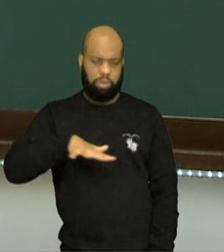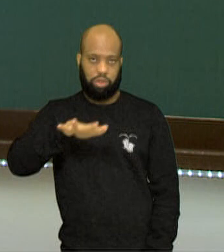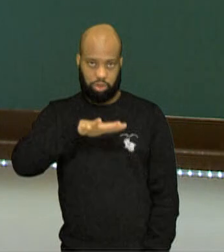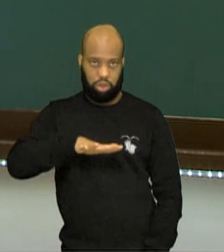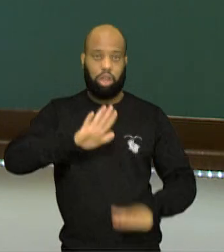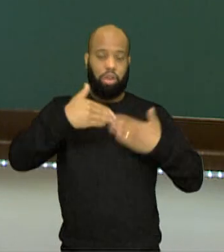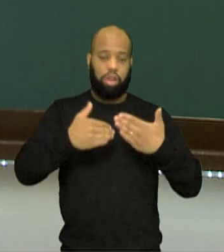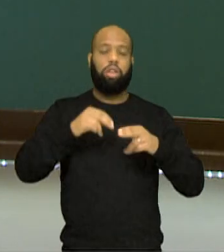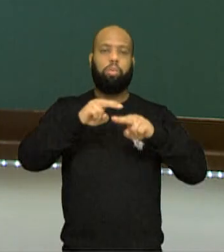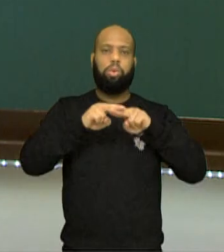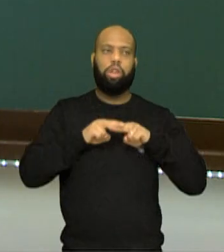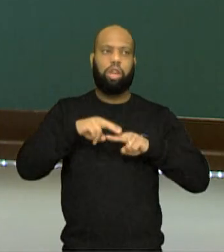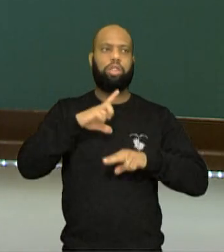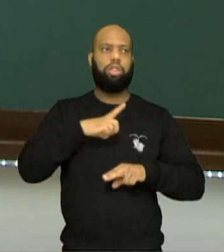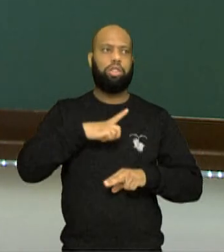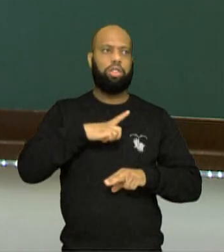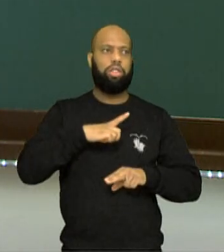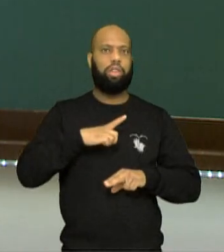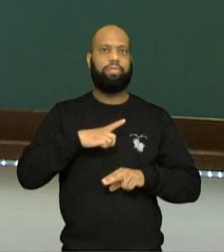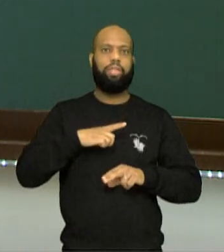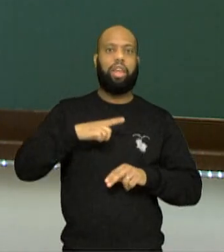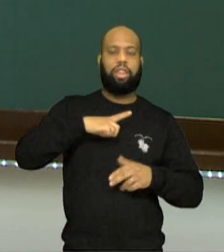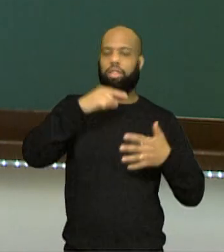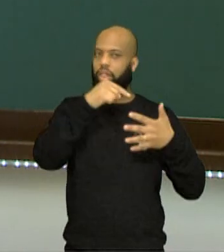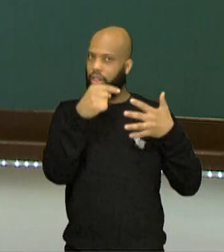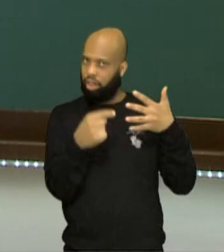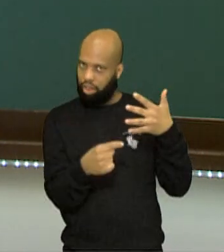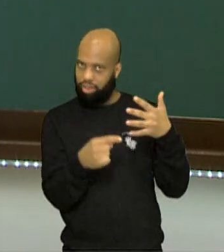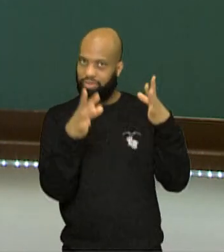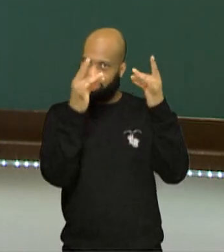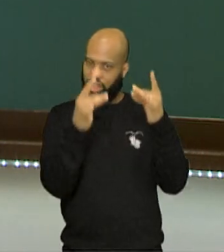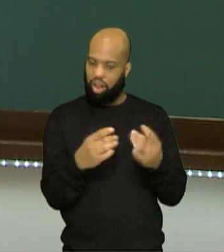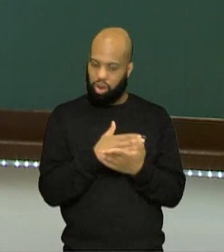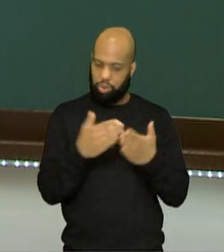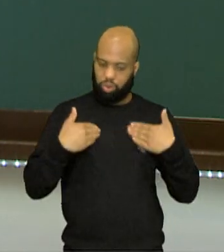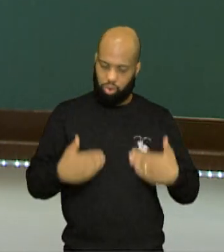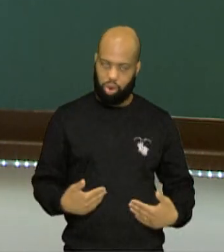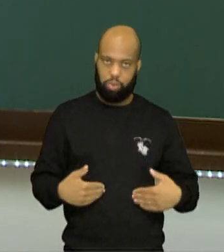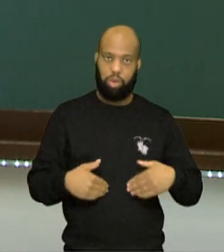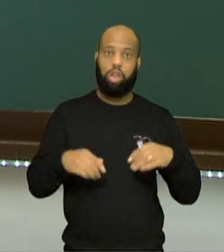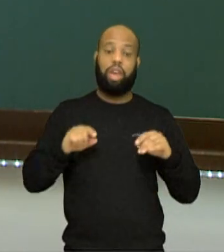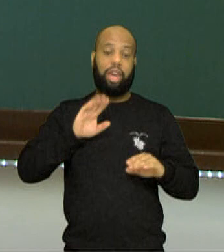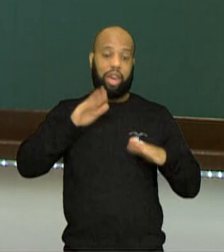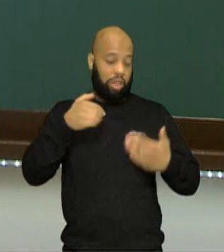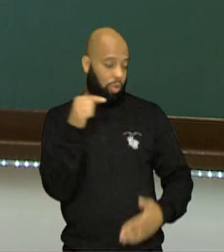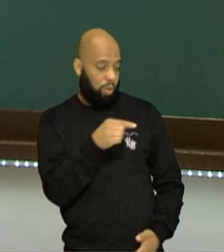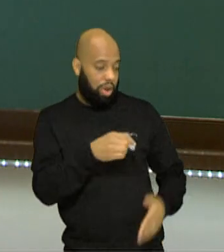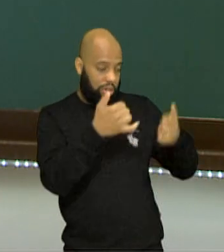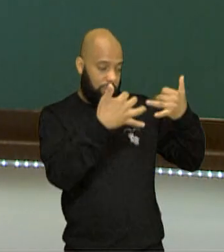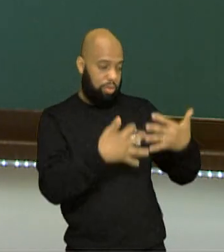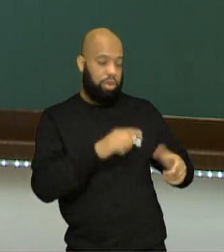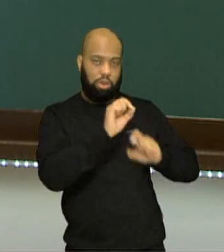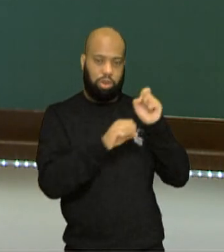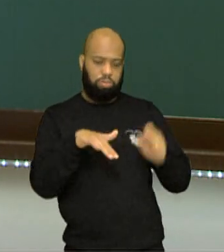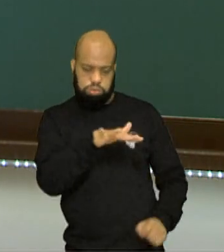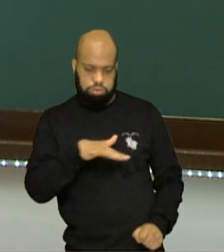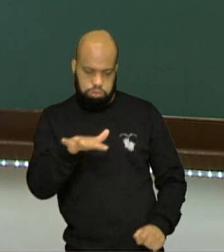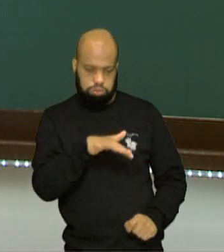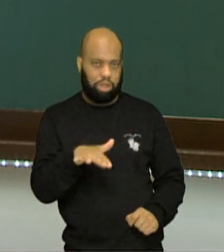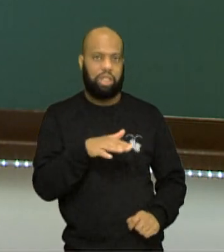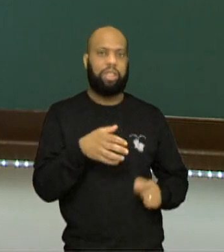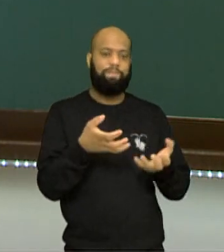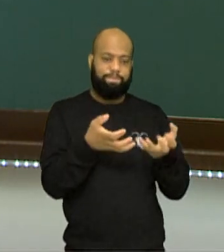aí, então, teriam ficado cada vez mais complexos. Mas por quê? Segundo ele, o ambiente exigia essas